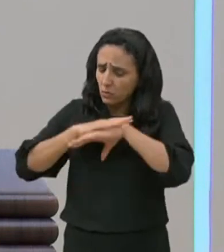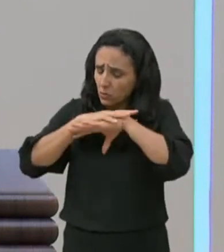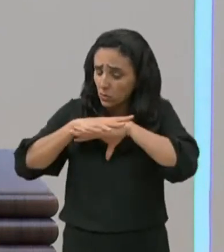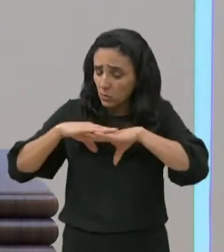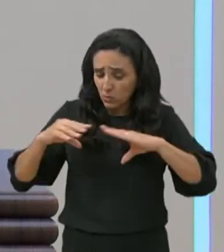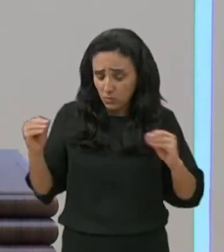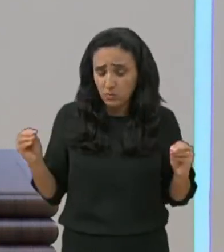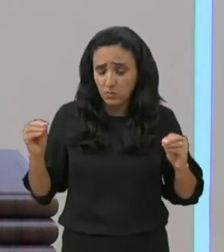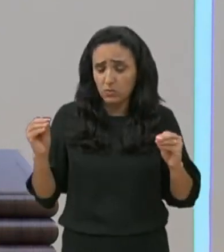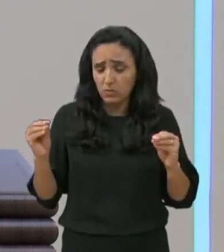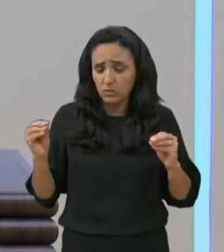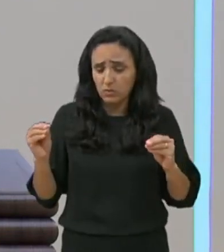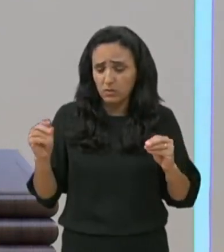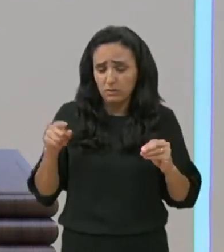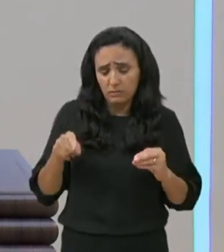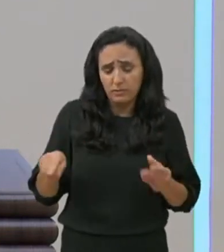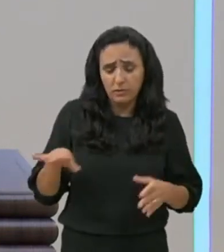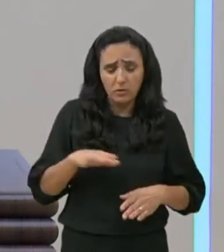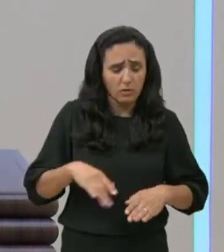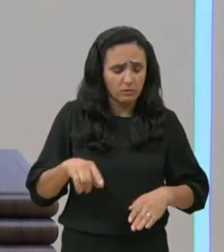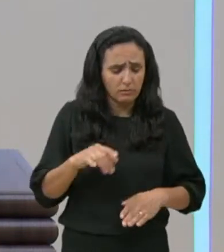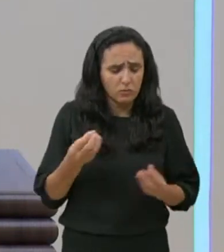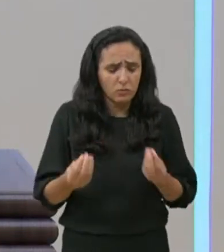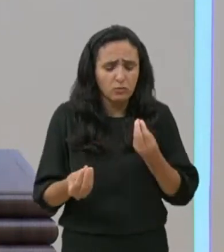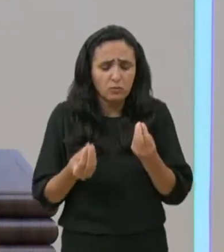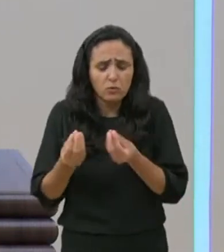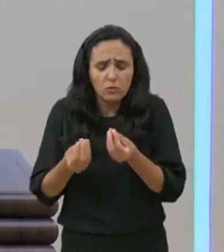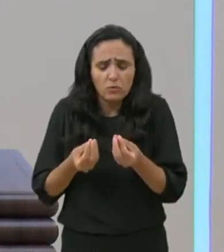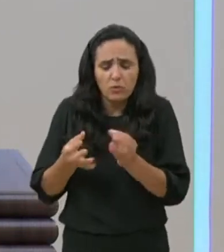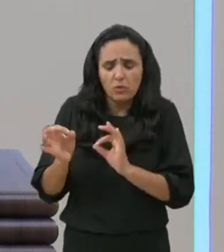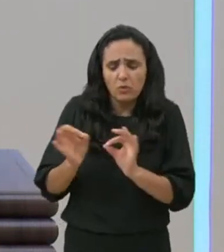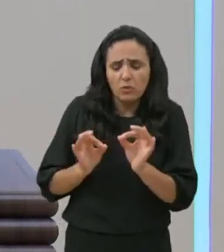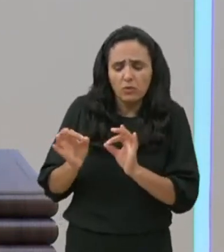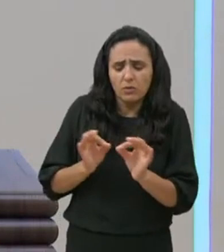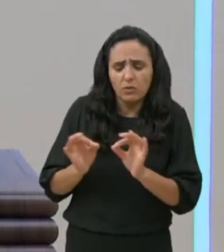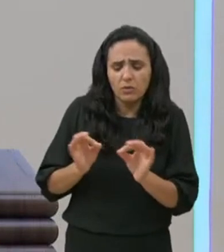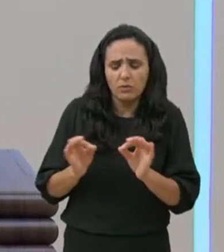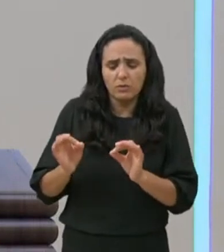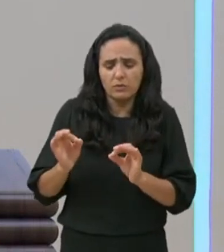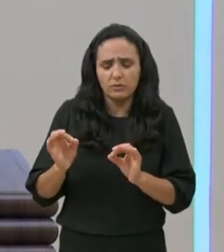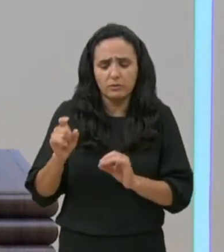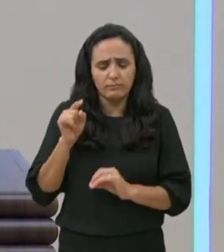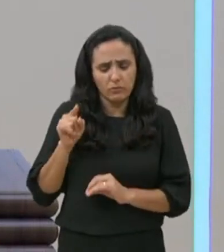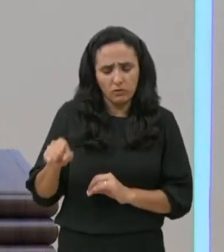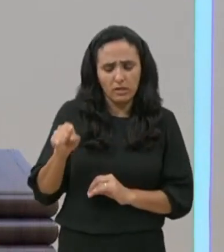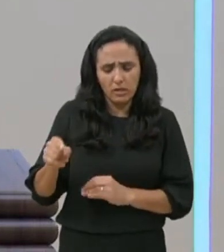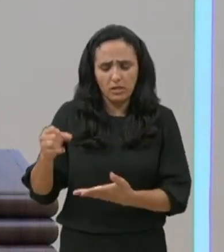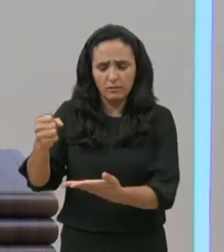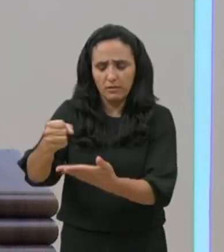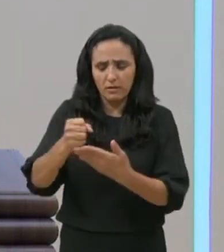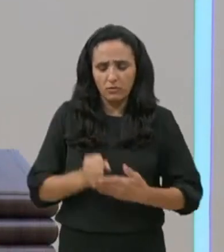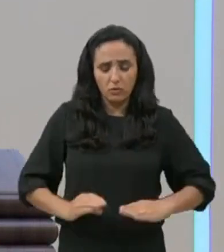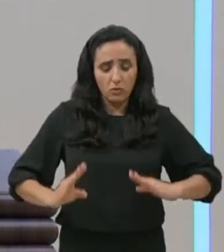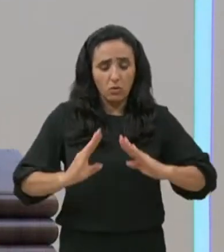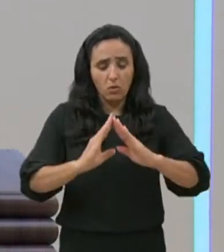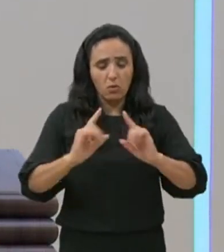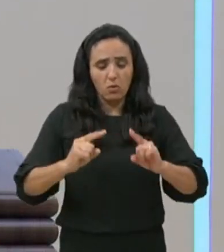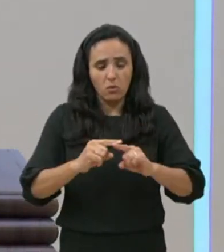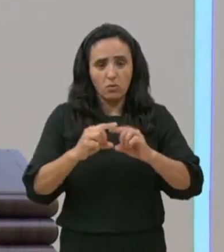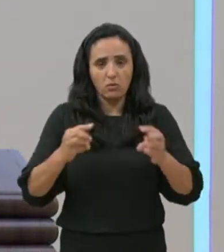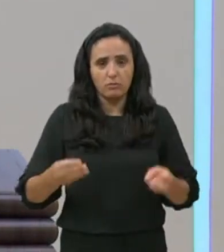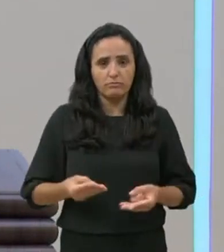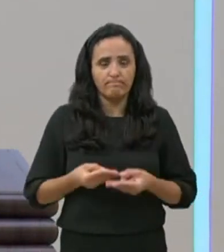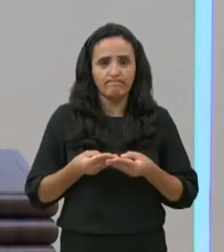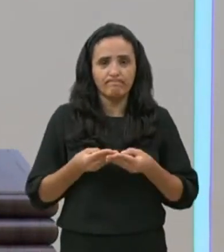mas ele, ele ajudou, foi ele quem construiu a nossa sinagoga. Olhe para cá por favor, meu querido irmão,